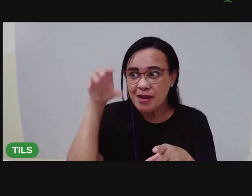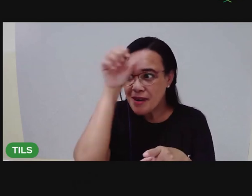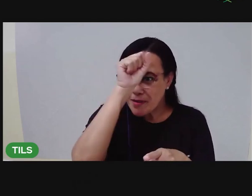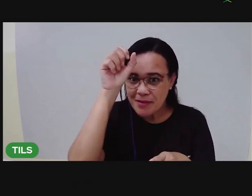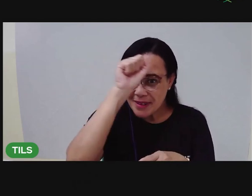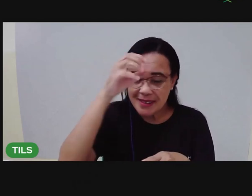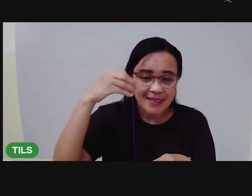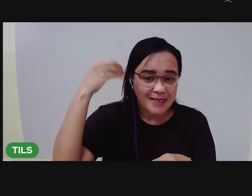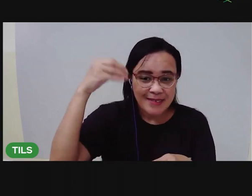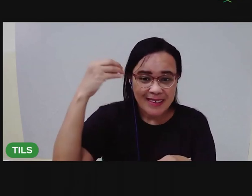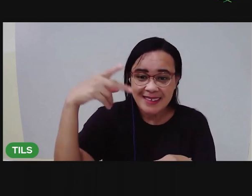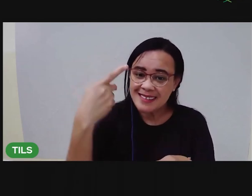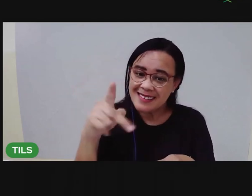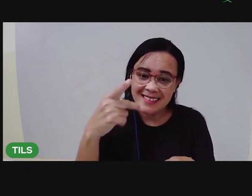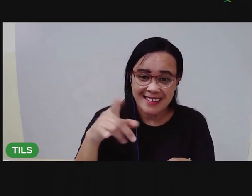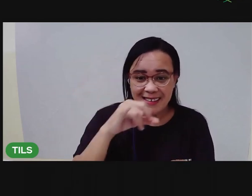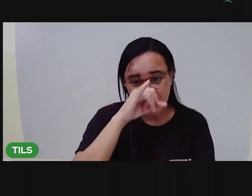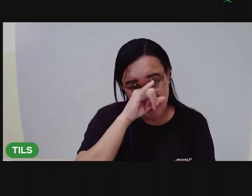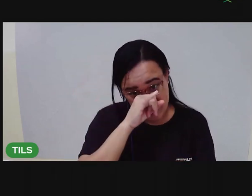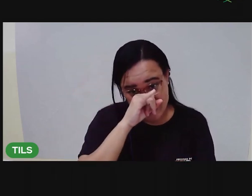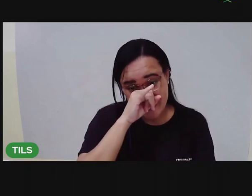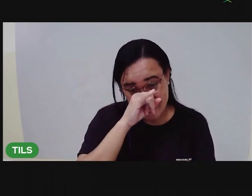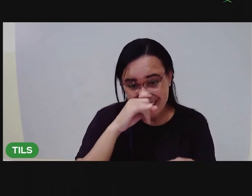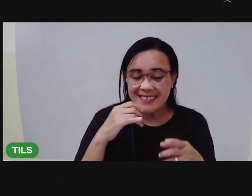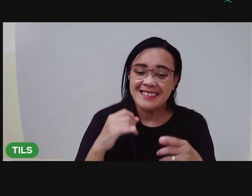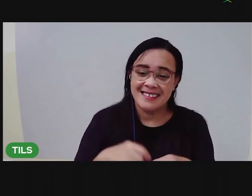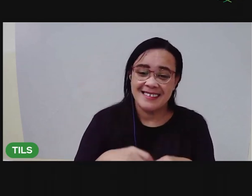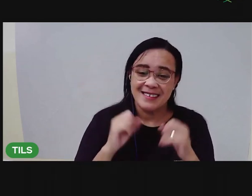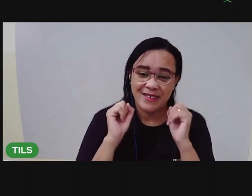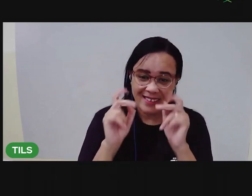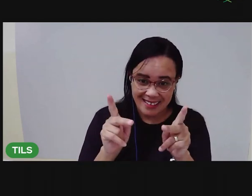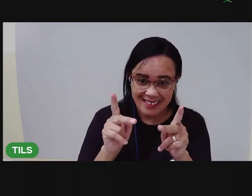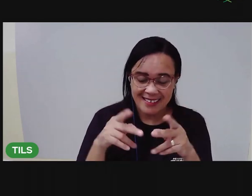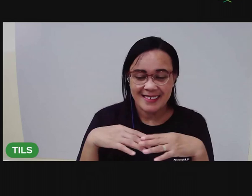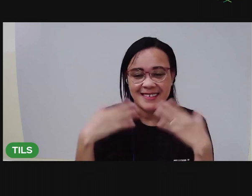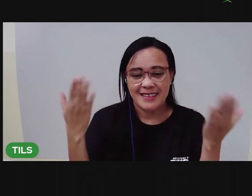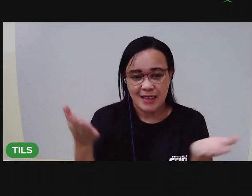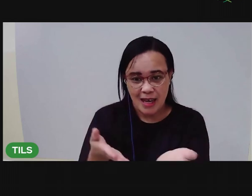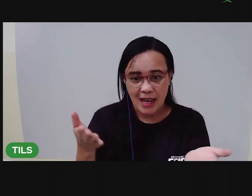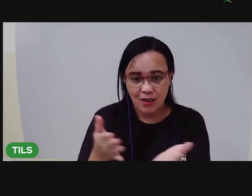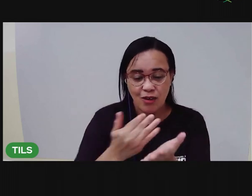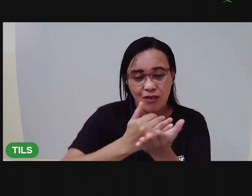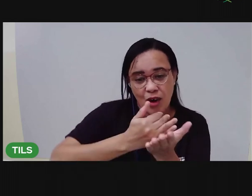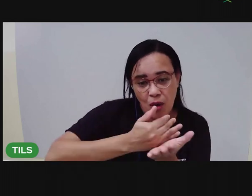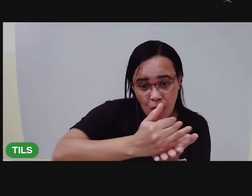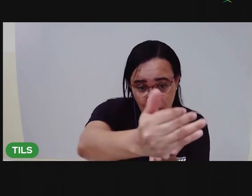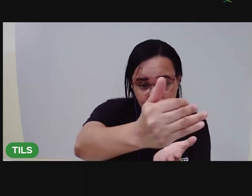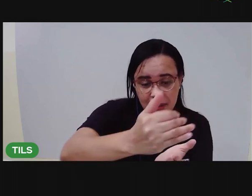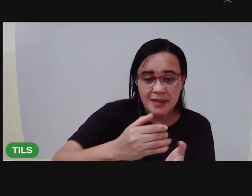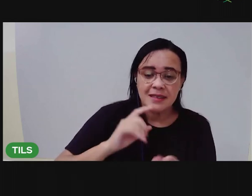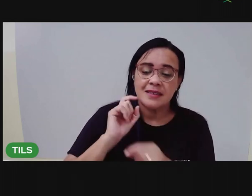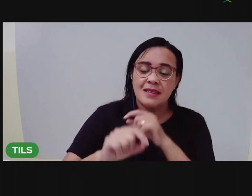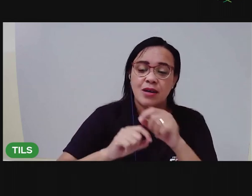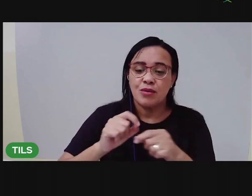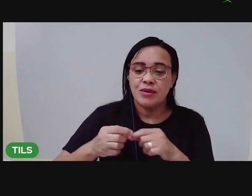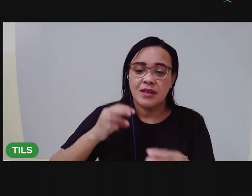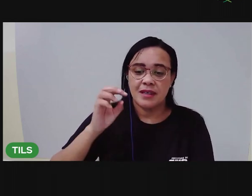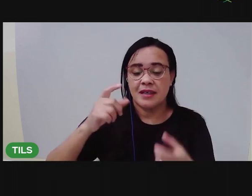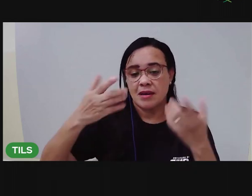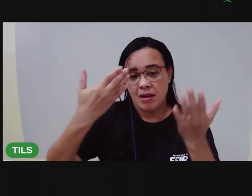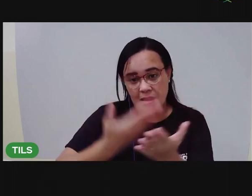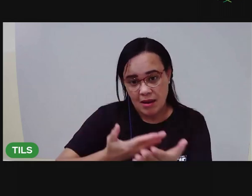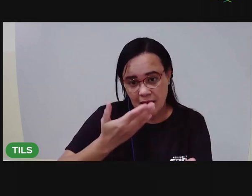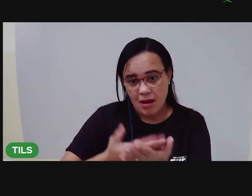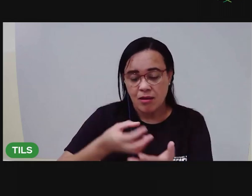porquinho. Tá? Agora, eu vou iniciar a nossa aula de matemática e ciências da